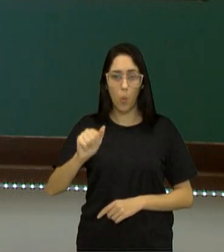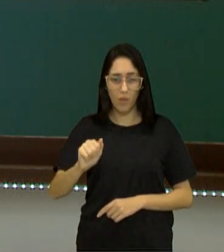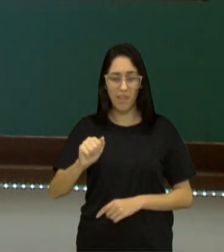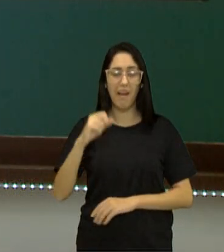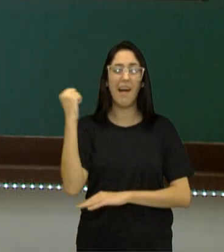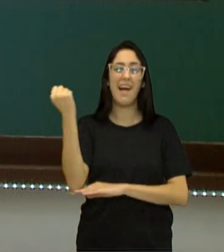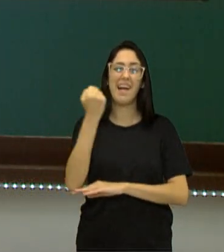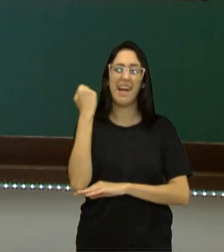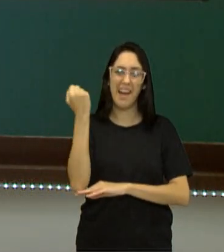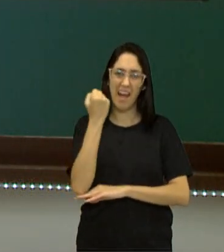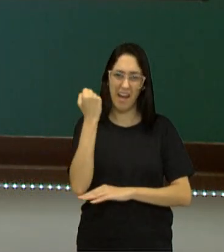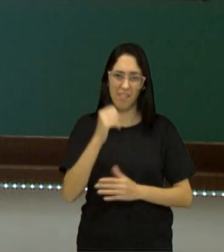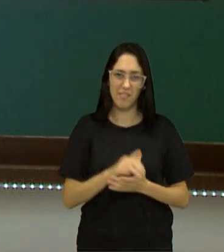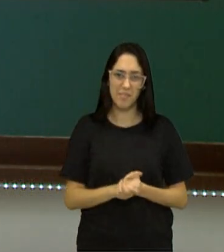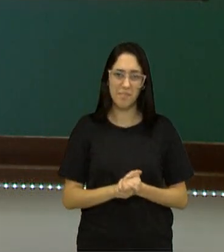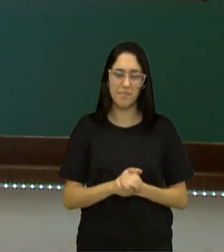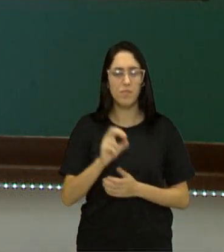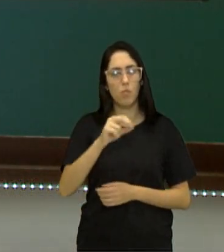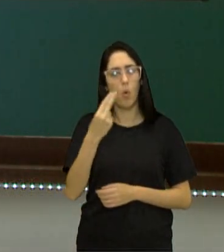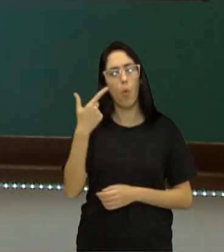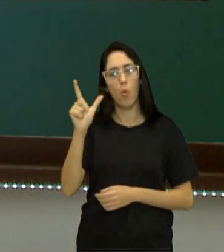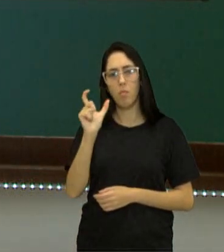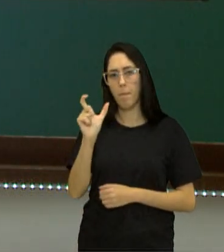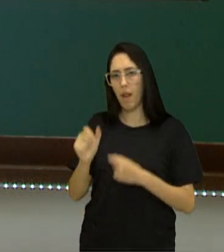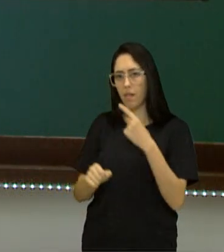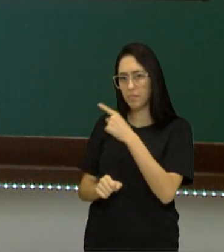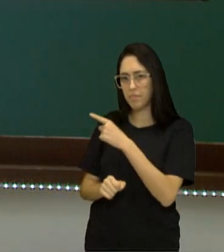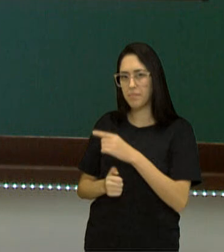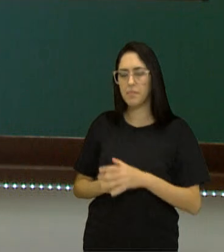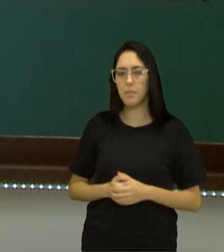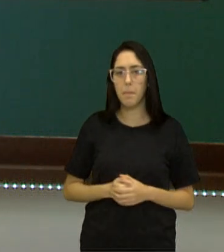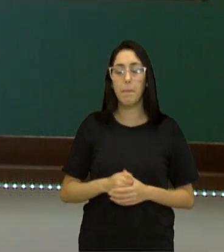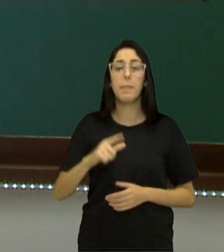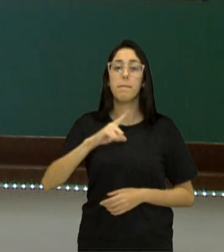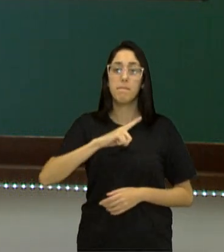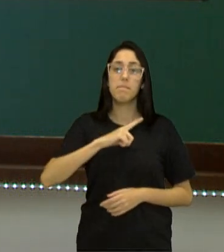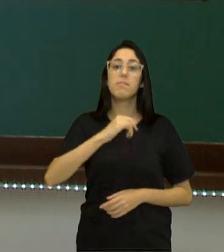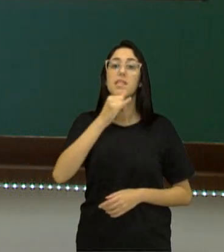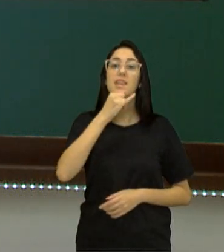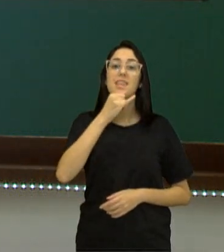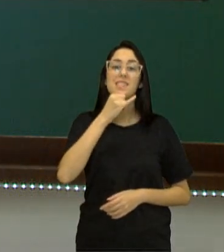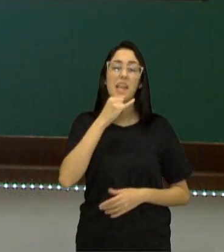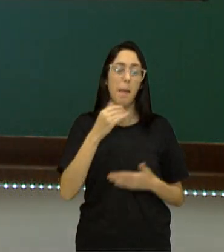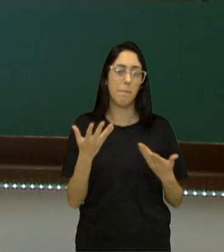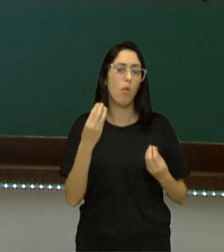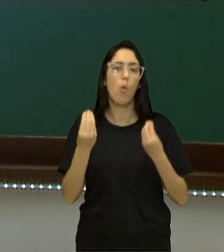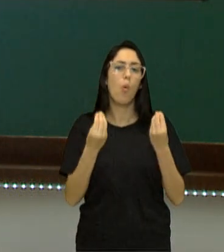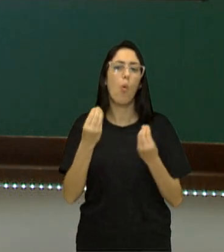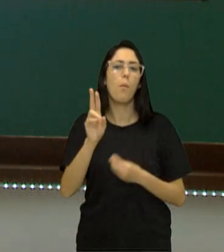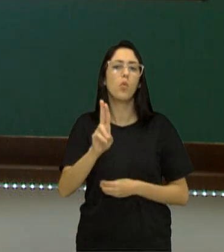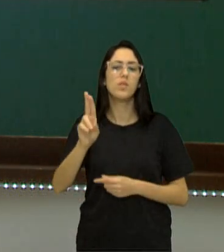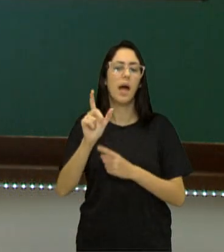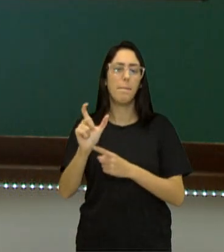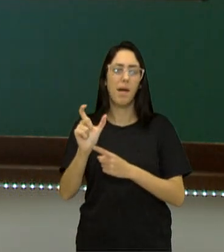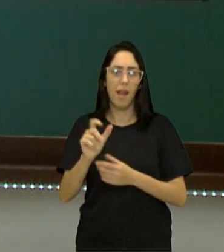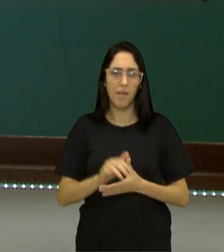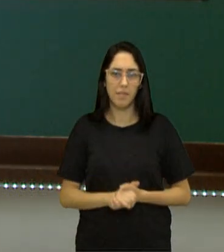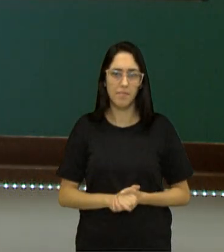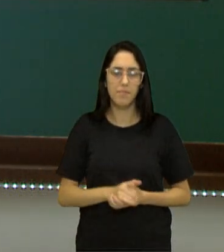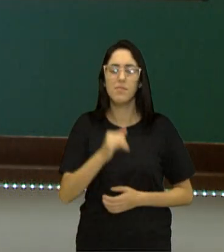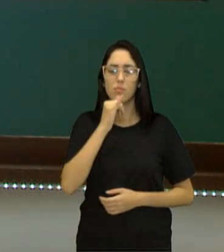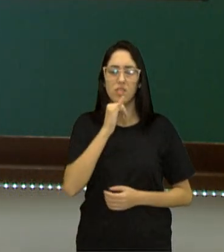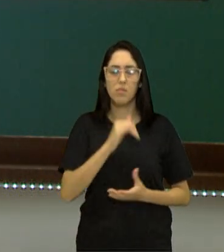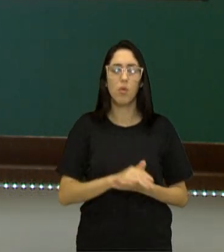SARS-CoV. Depois vem o exemplo. O exemplo de uso. Olha lá. Novo